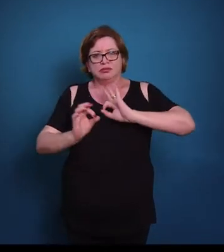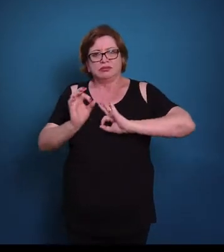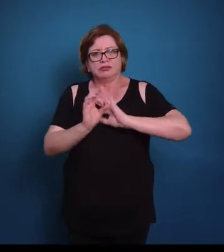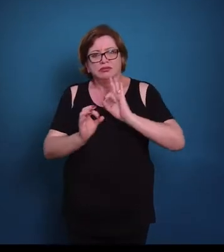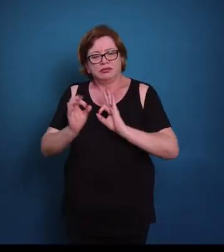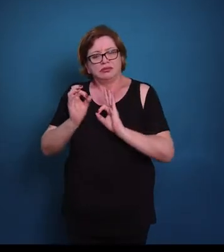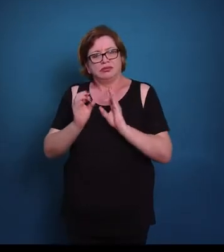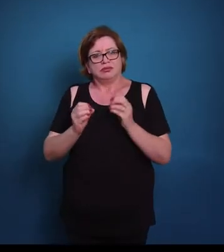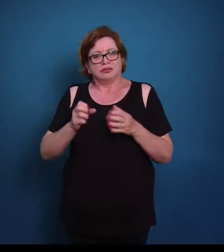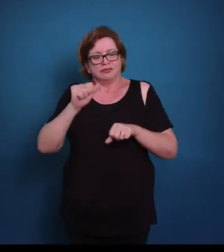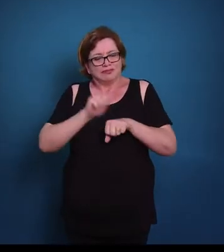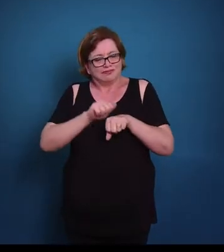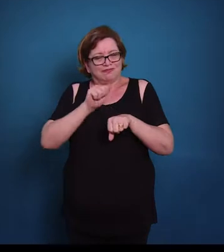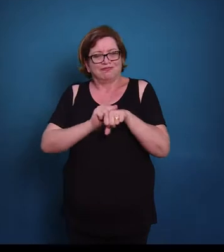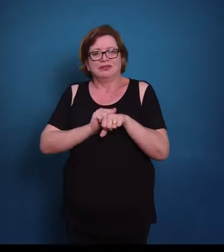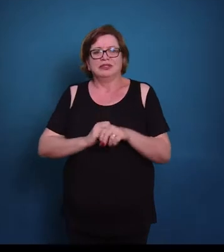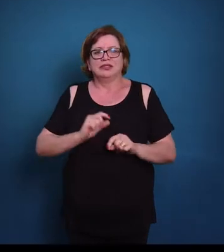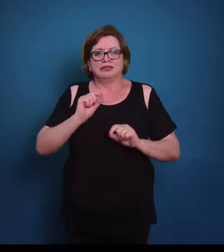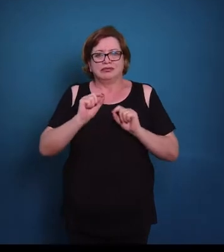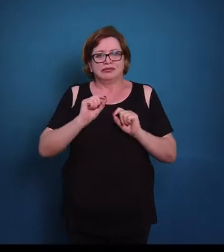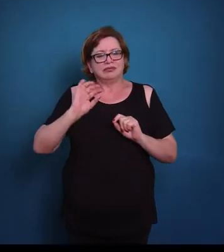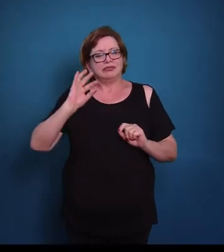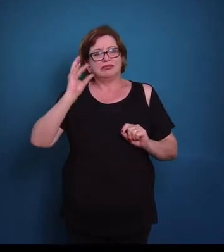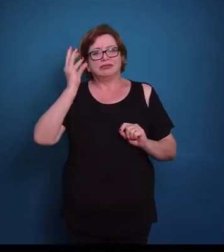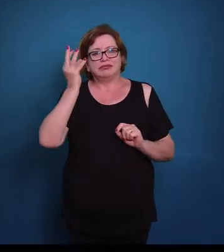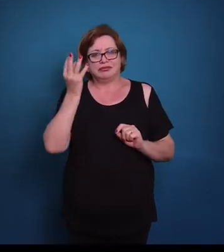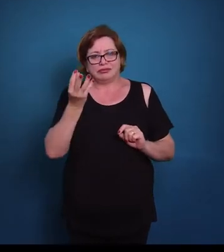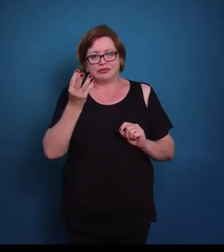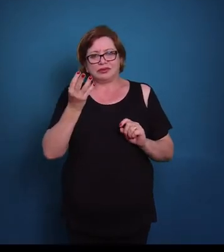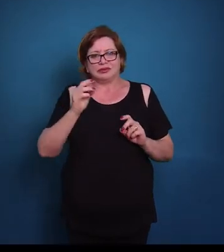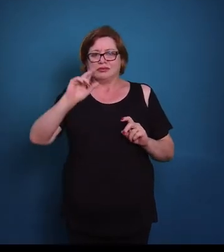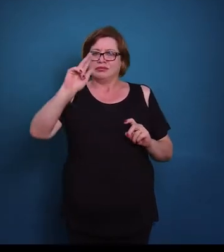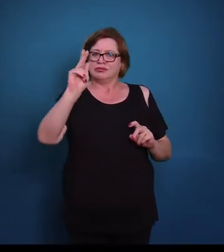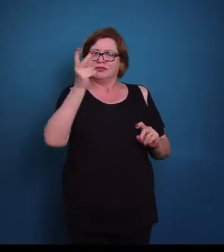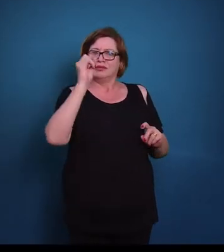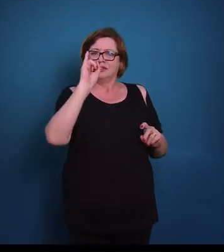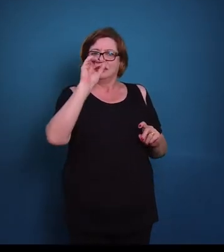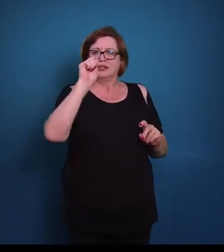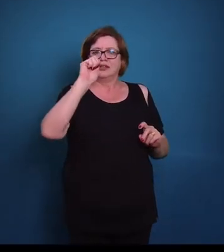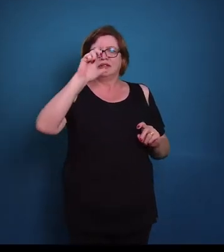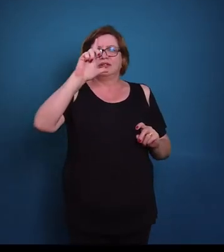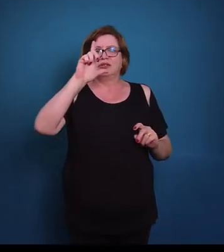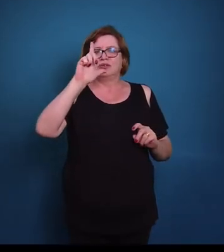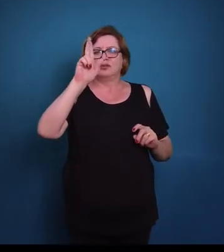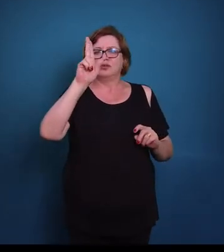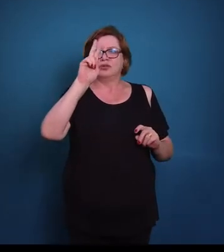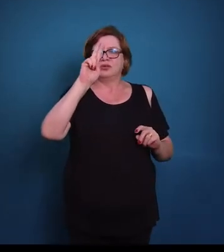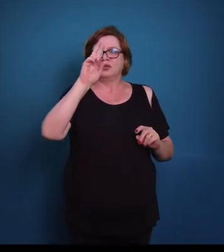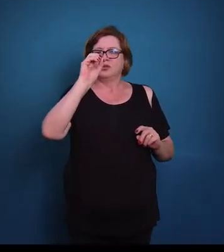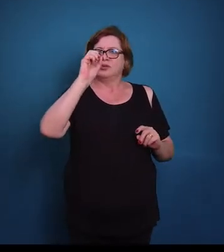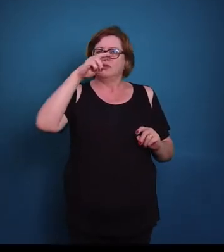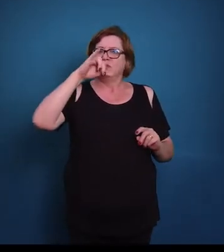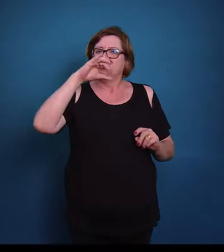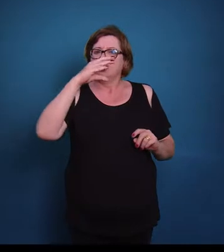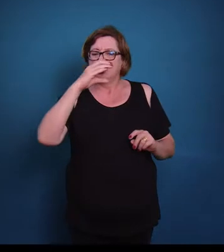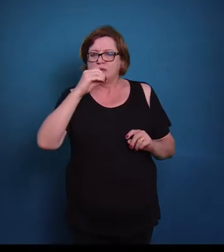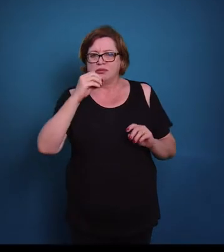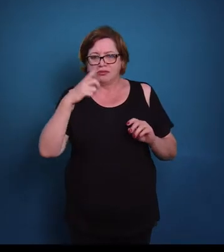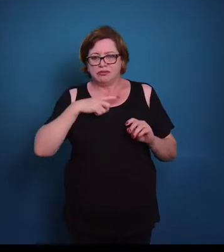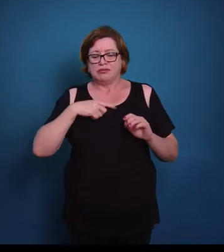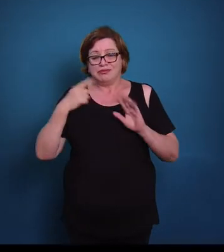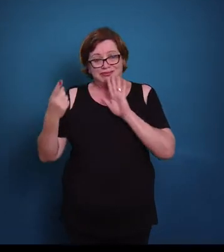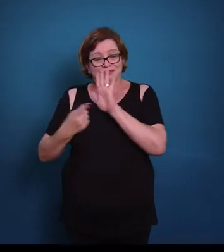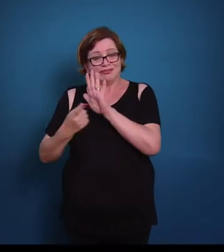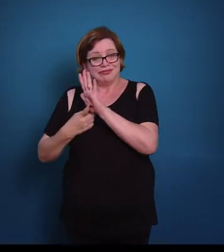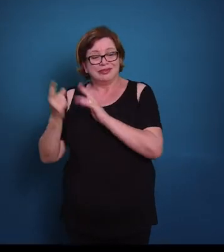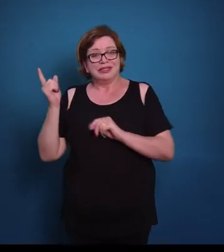matriz rígida? O que ocorre é que esse ácido hialurônico, ela é uma grande molécula, e aqui está representada nesse